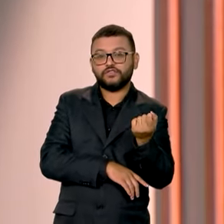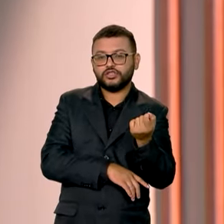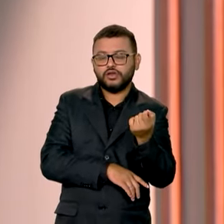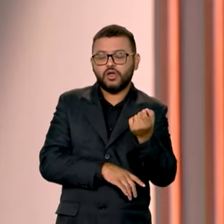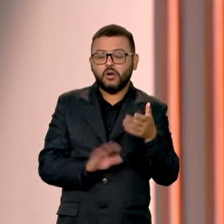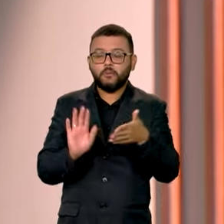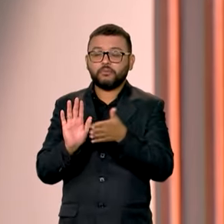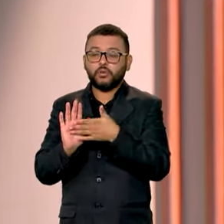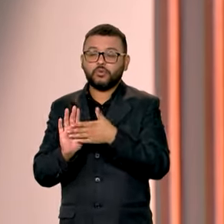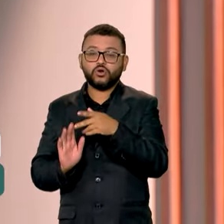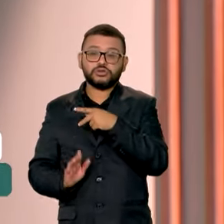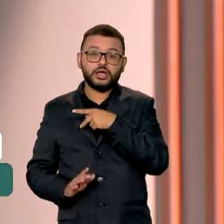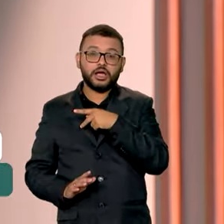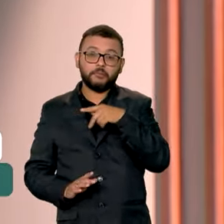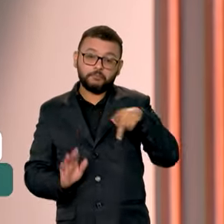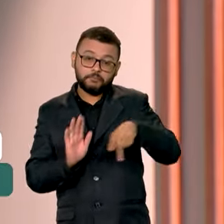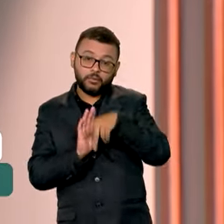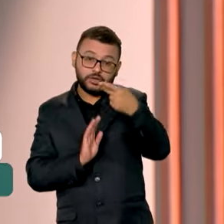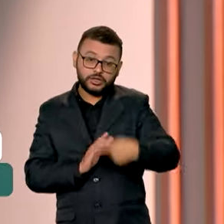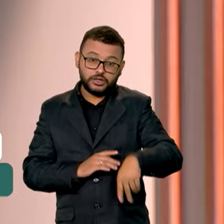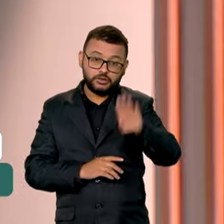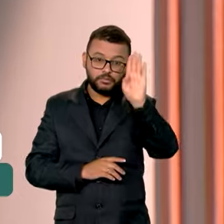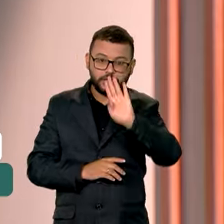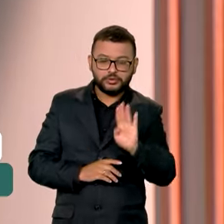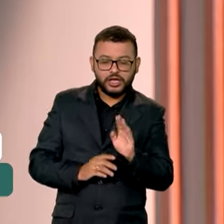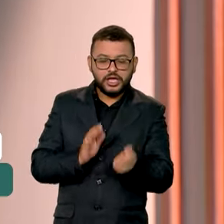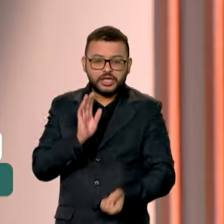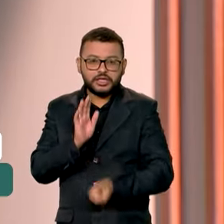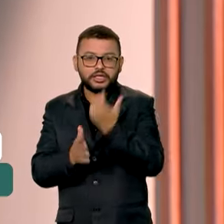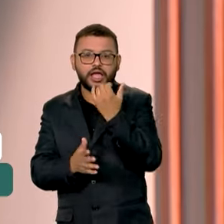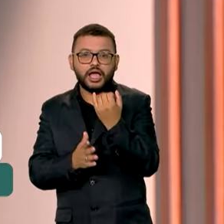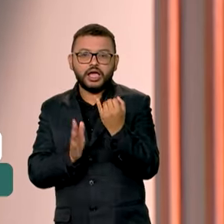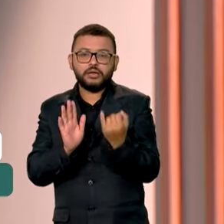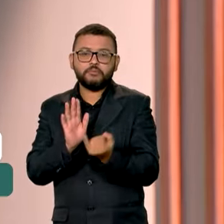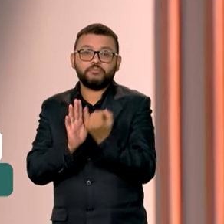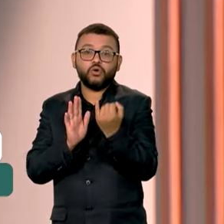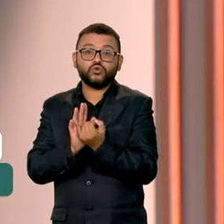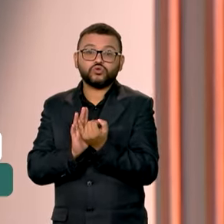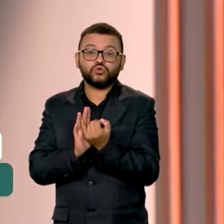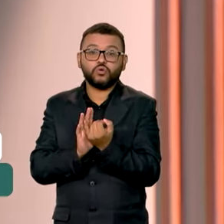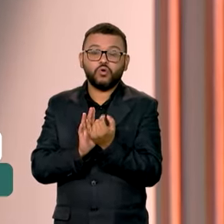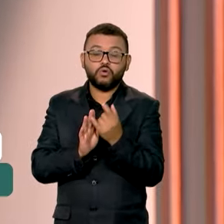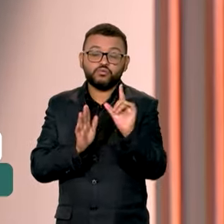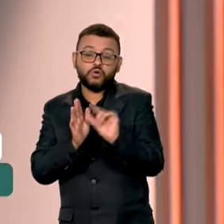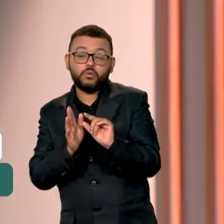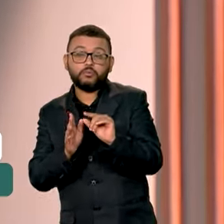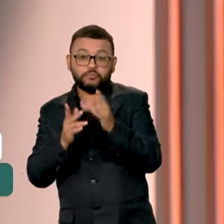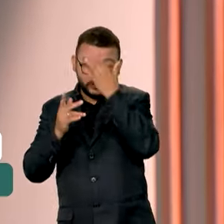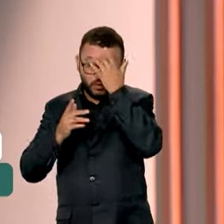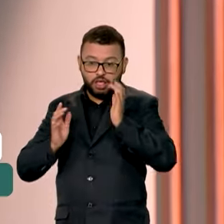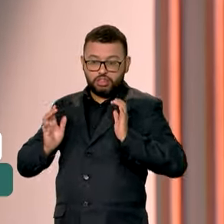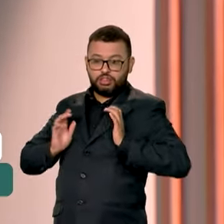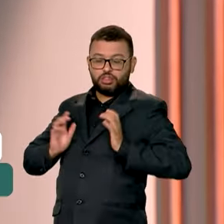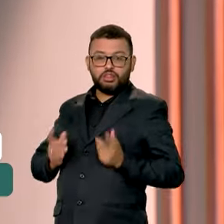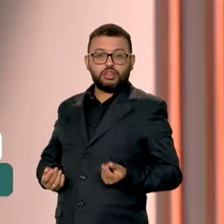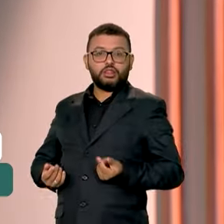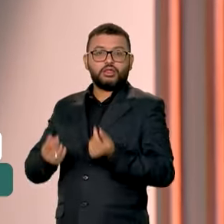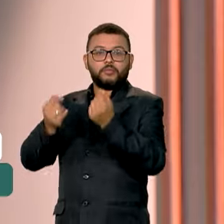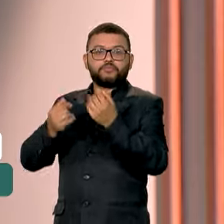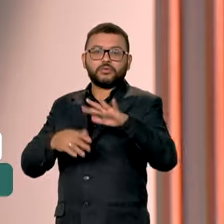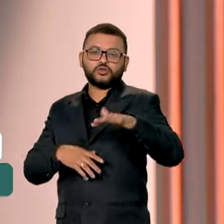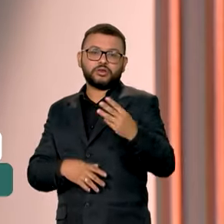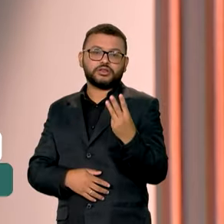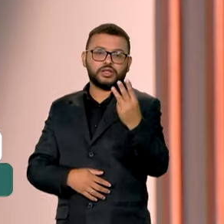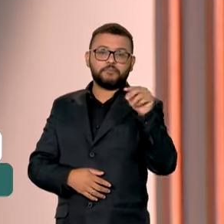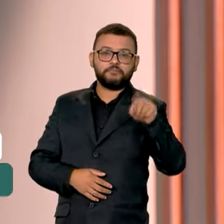que atualmente preside o grupo, é a criação de um imposto mínimo para os bilionários do mundo, grupo formado por cerca